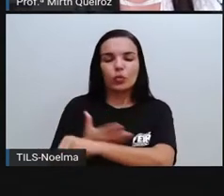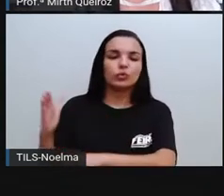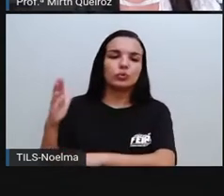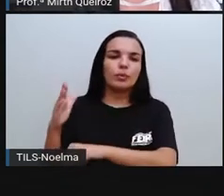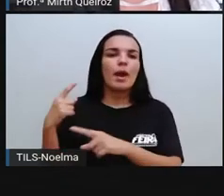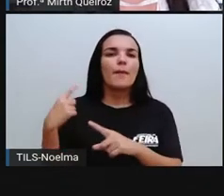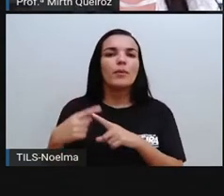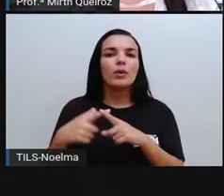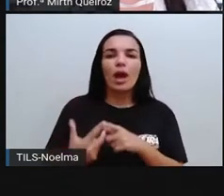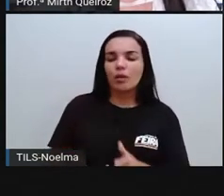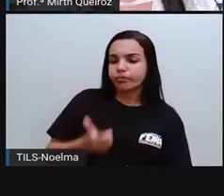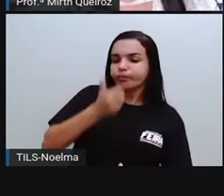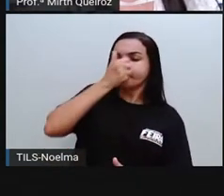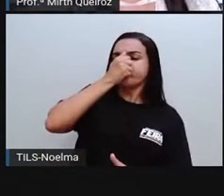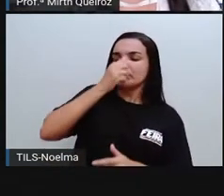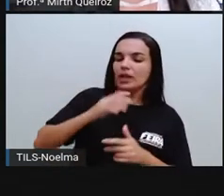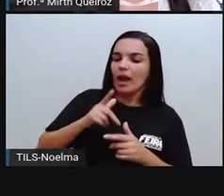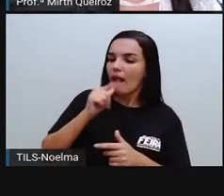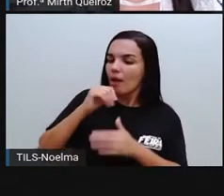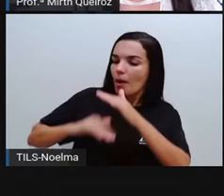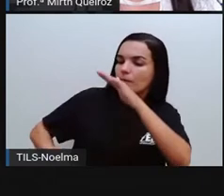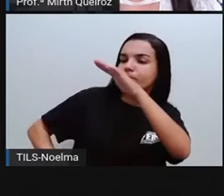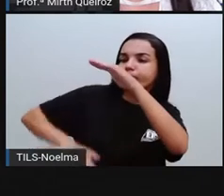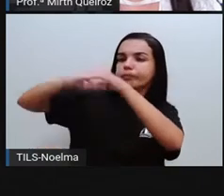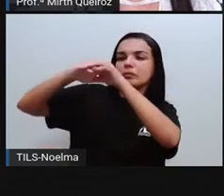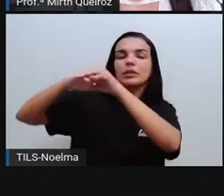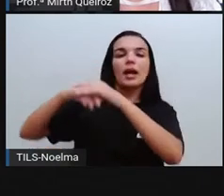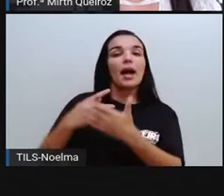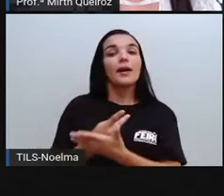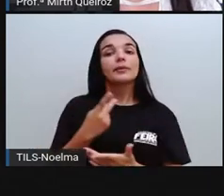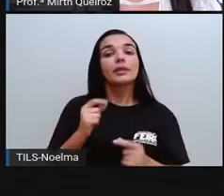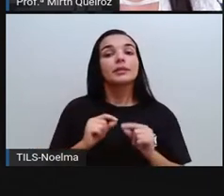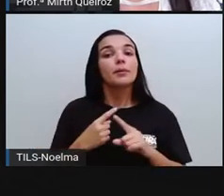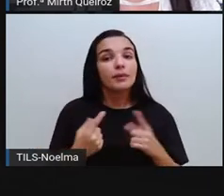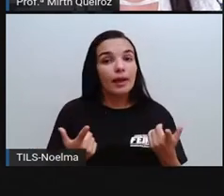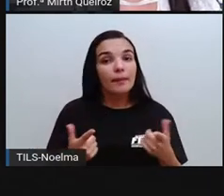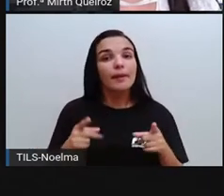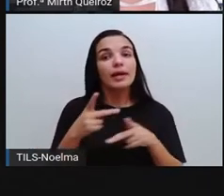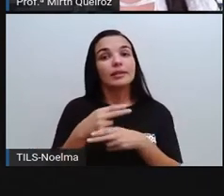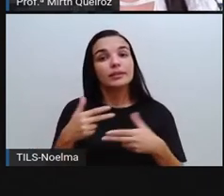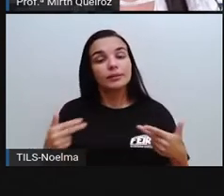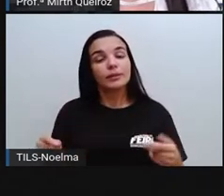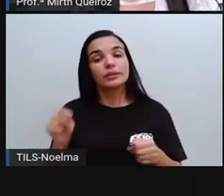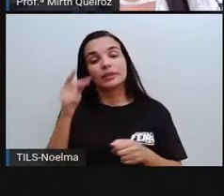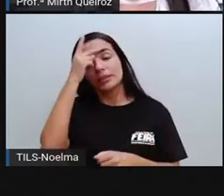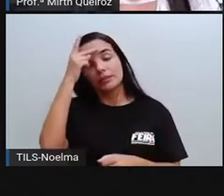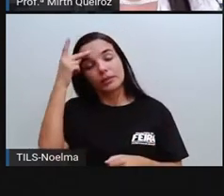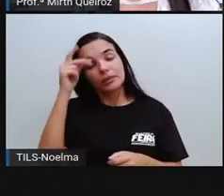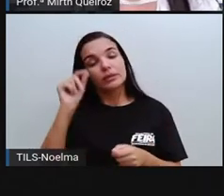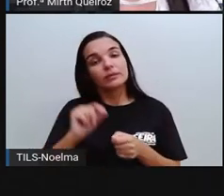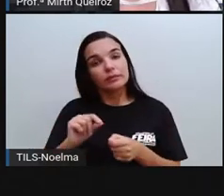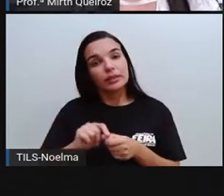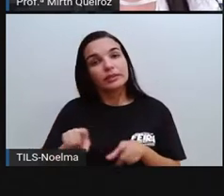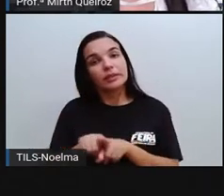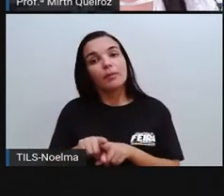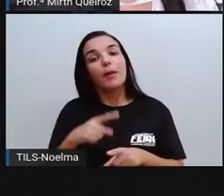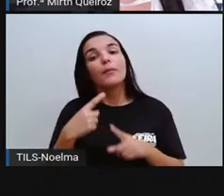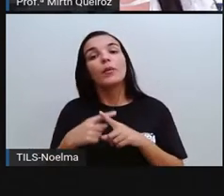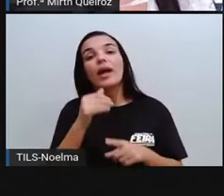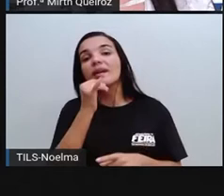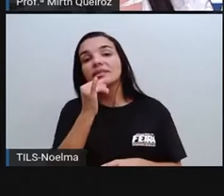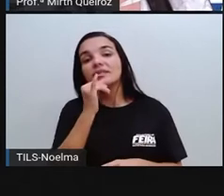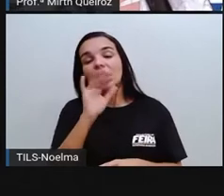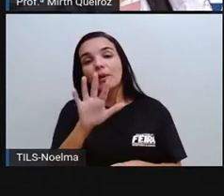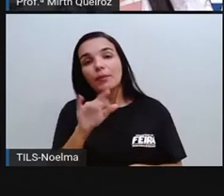enchentes elas acontecem? É por conta dos hábitos das pessoas também, né? Do ser humano. Quando o humano joga o lixo, por